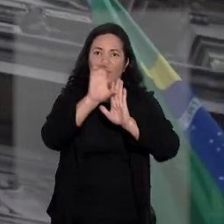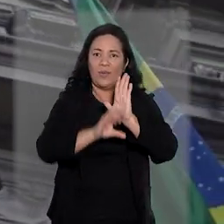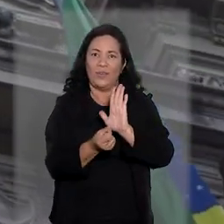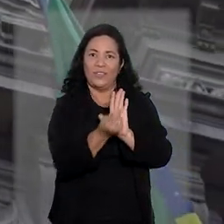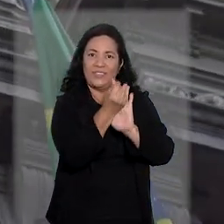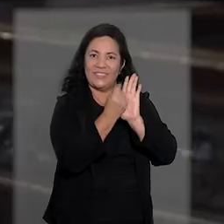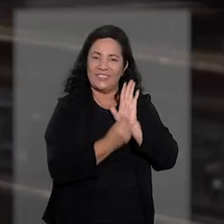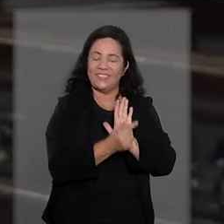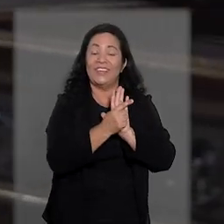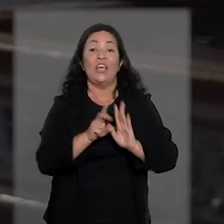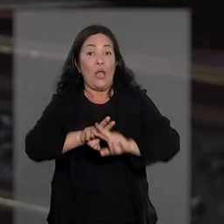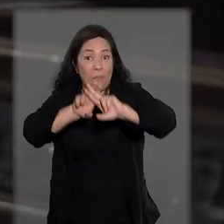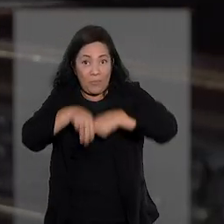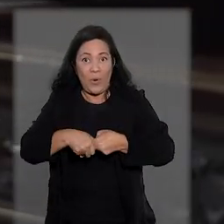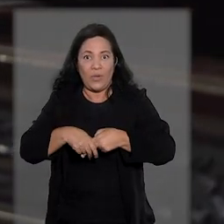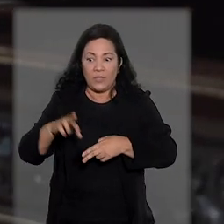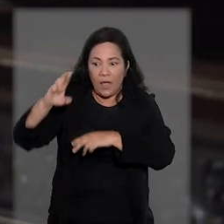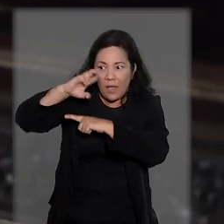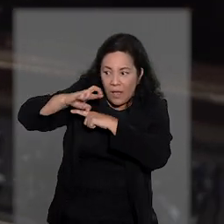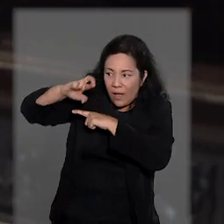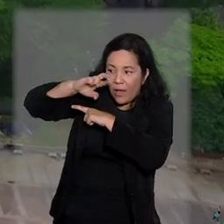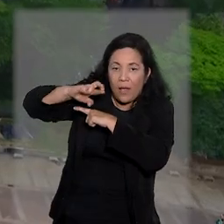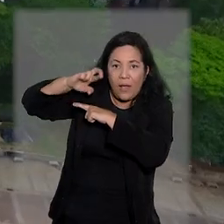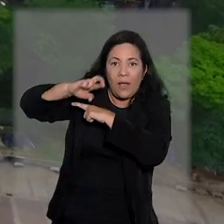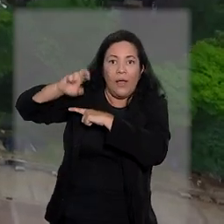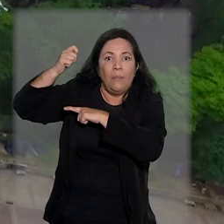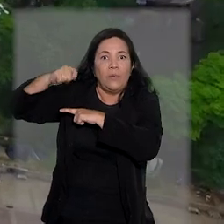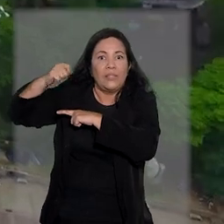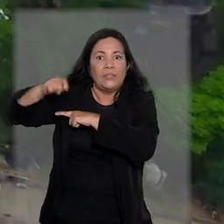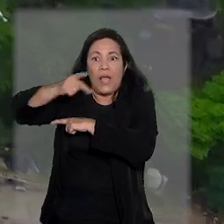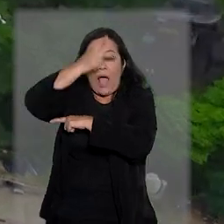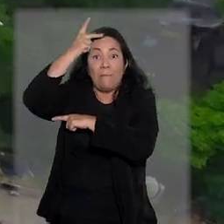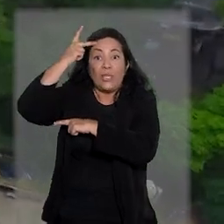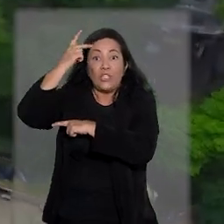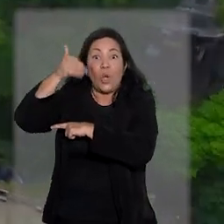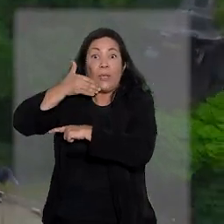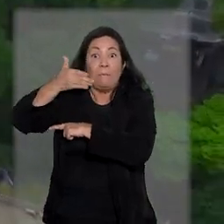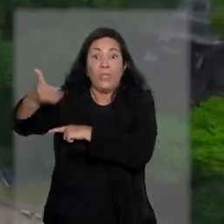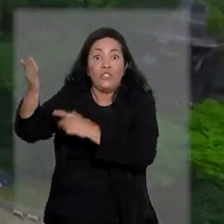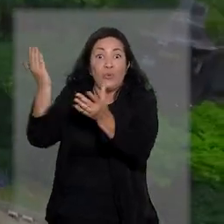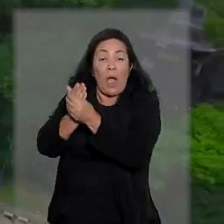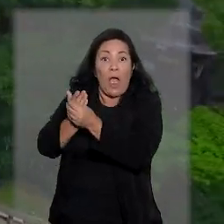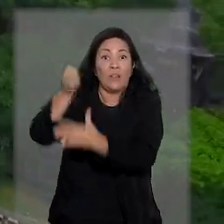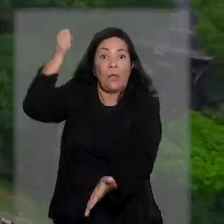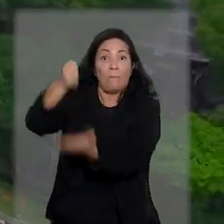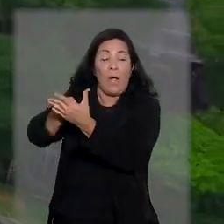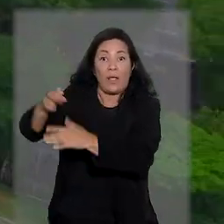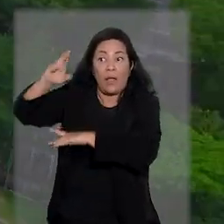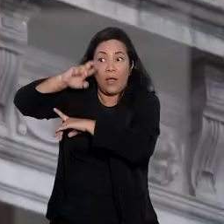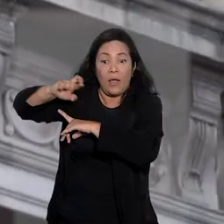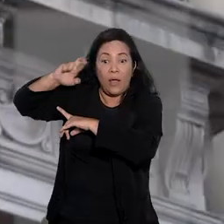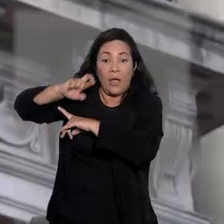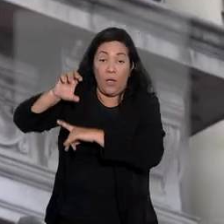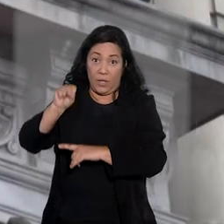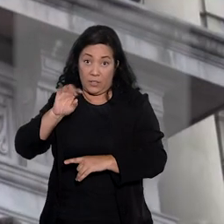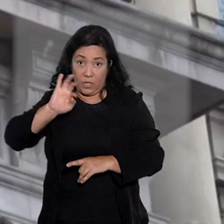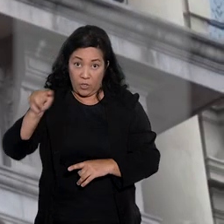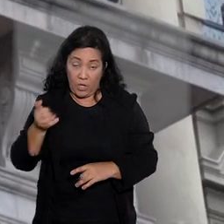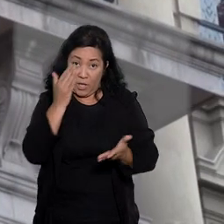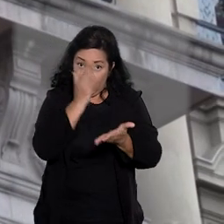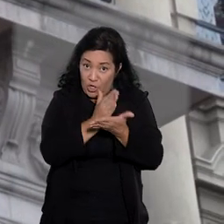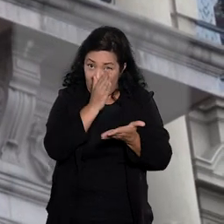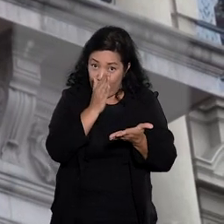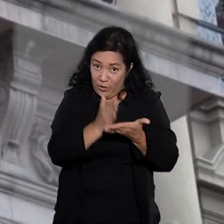do Consumidor e que, por isso, a perícia deveria ser custeada por quem a requereu. O TJSP dividiu os